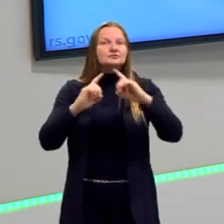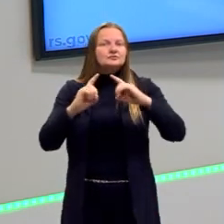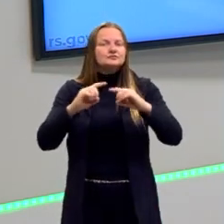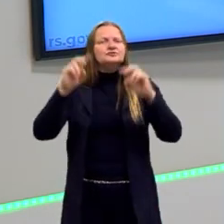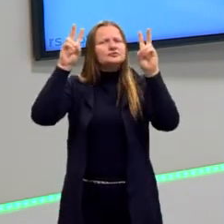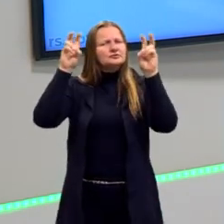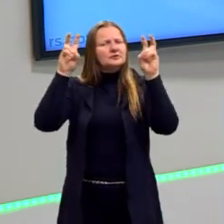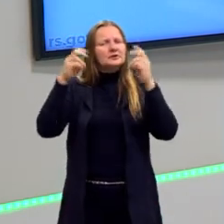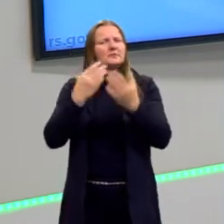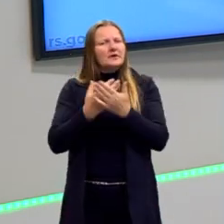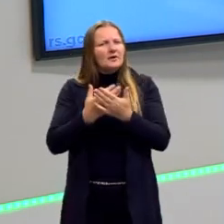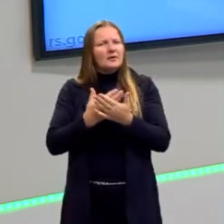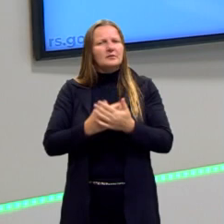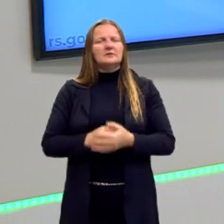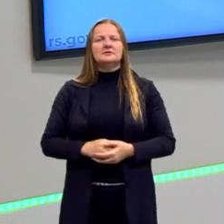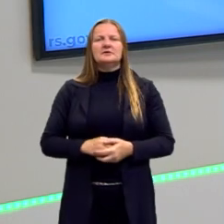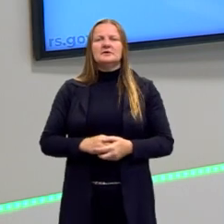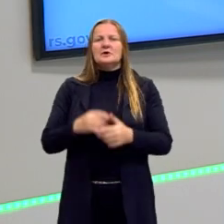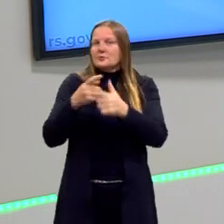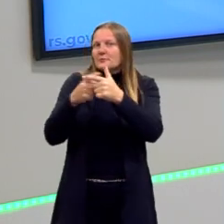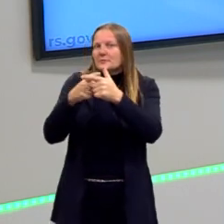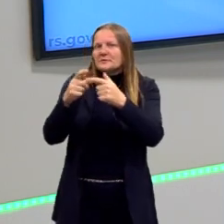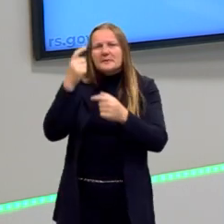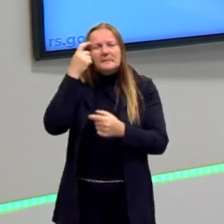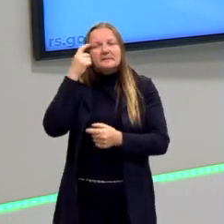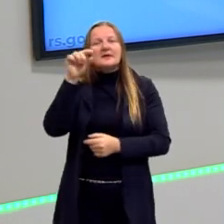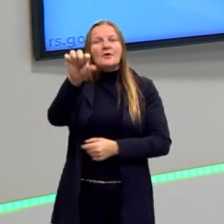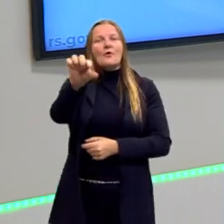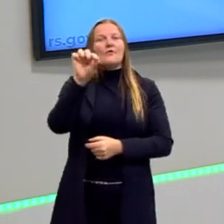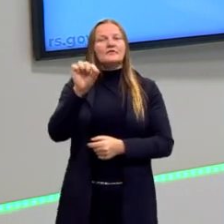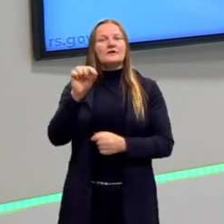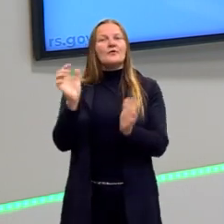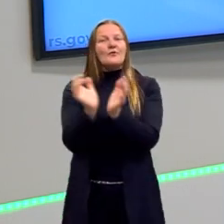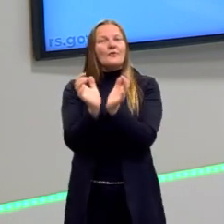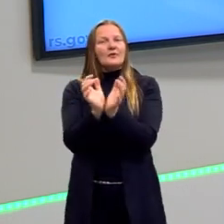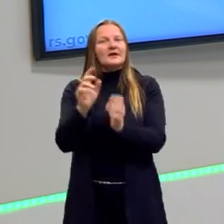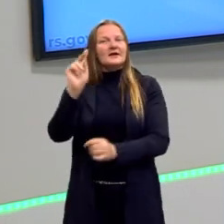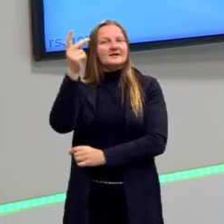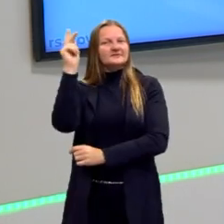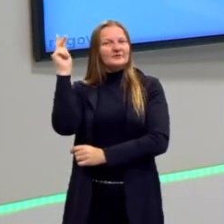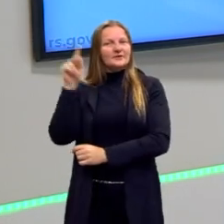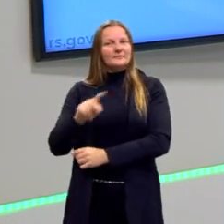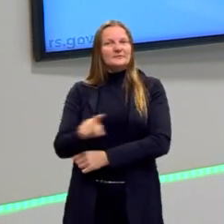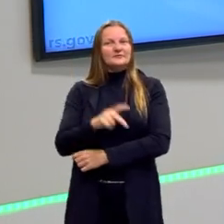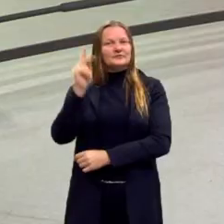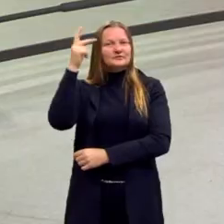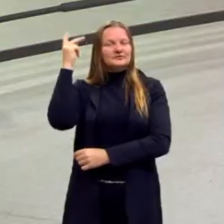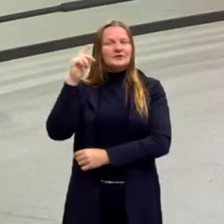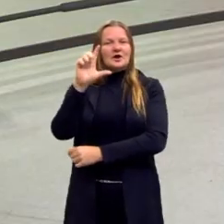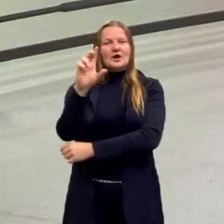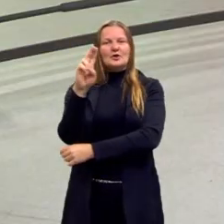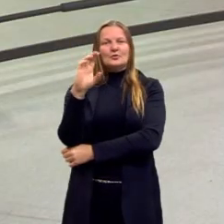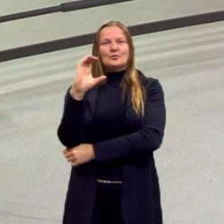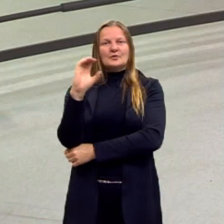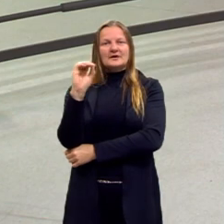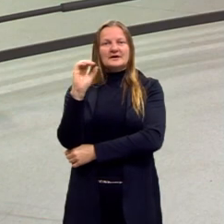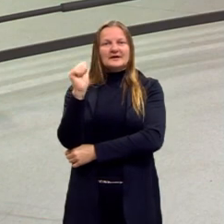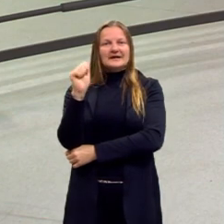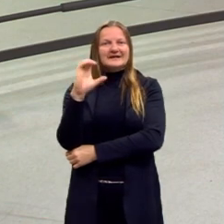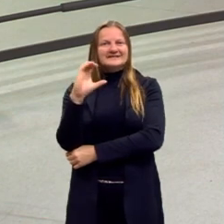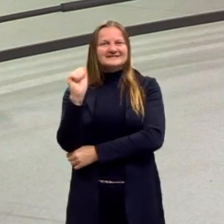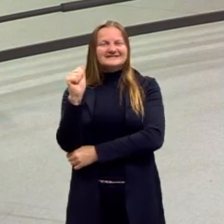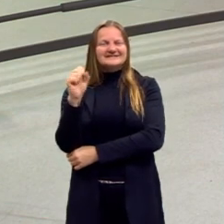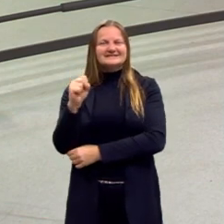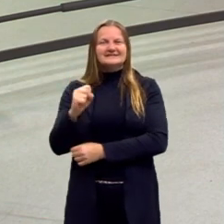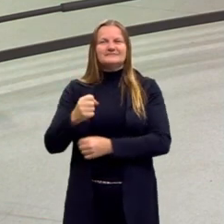esse tema, essa aula, essa problemática, eu vou convidar o meu colega de história, o professor Lucas, Lucas, que está aqui no